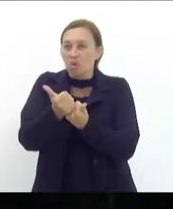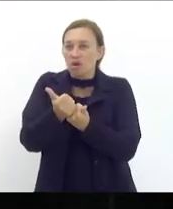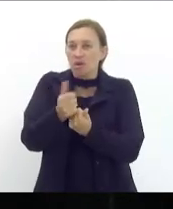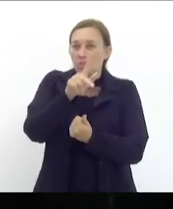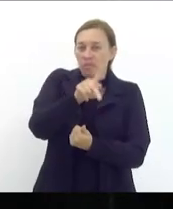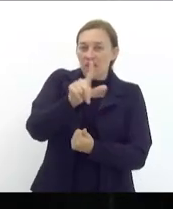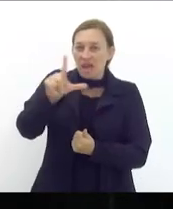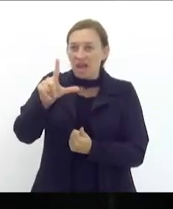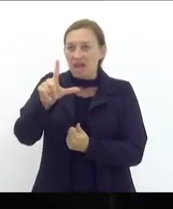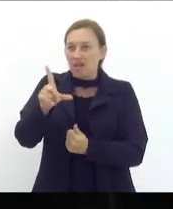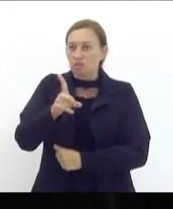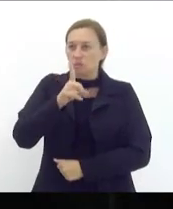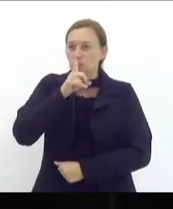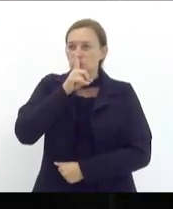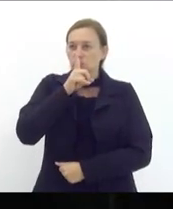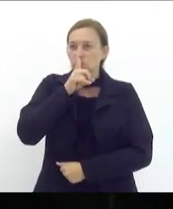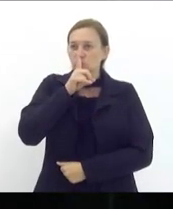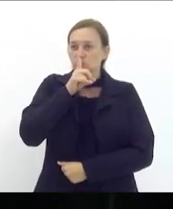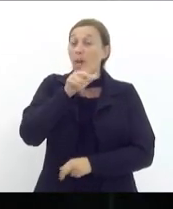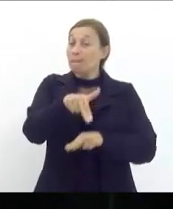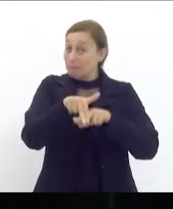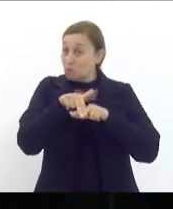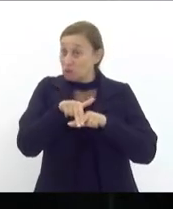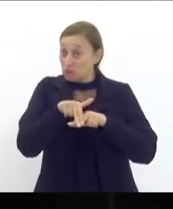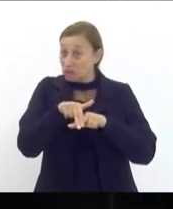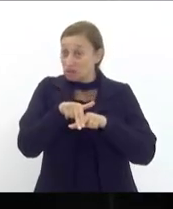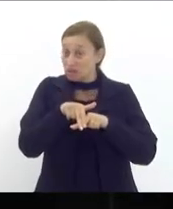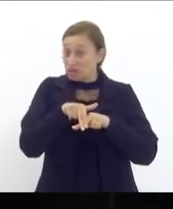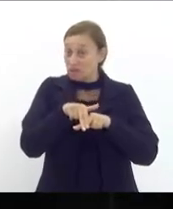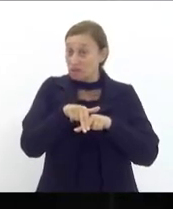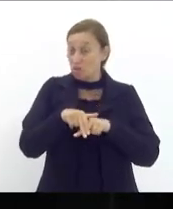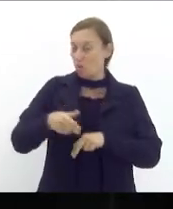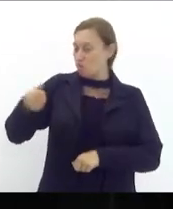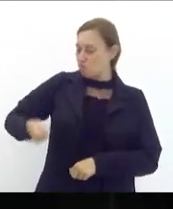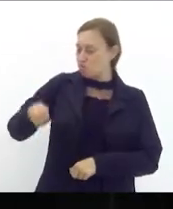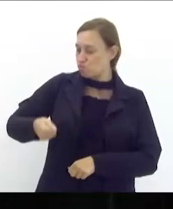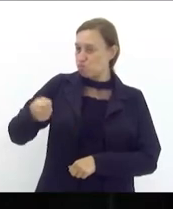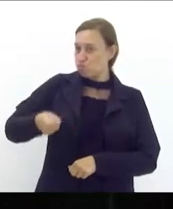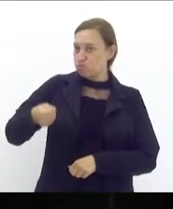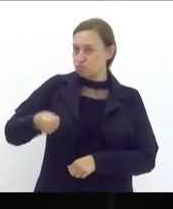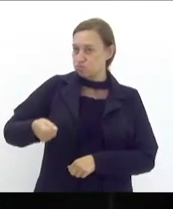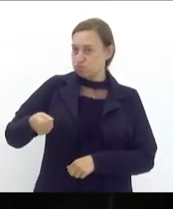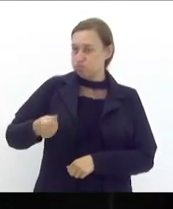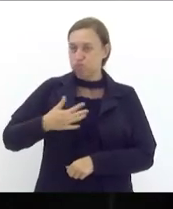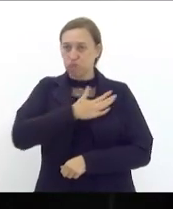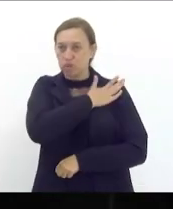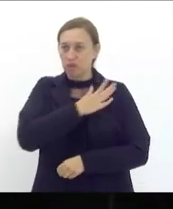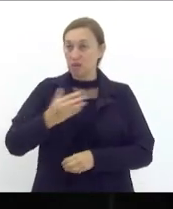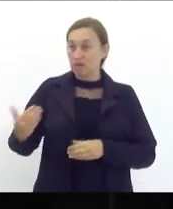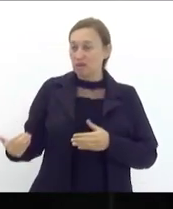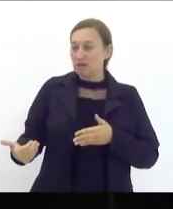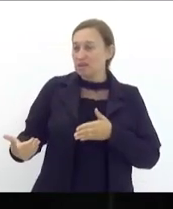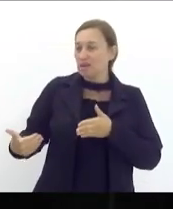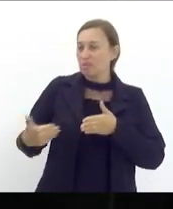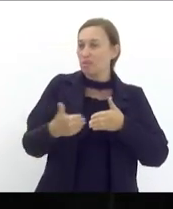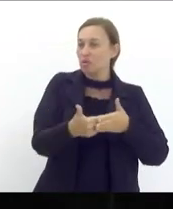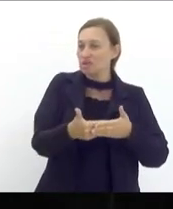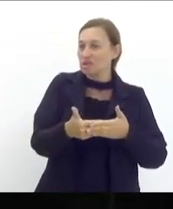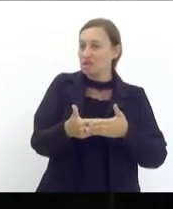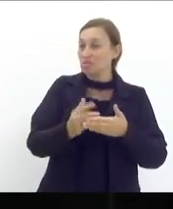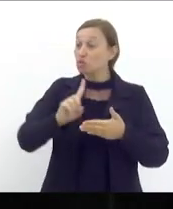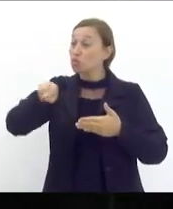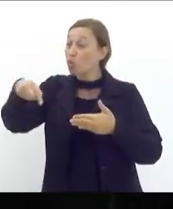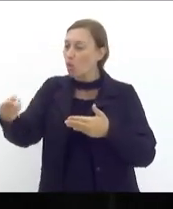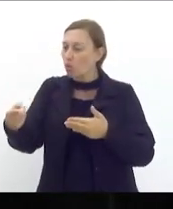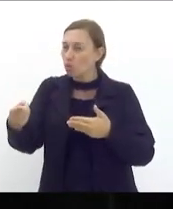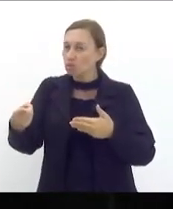é por isso porque um ditador se aproxima do outro e no